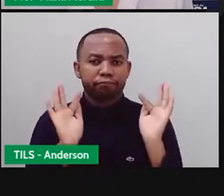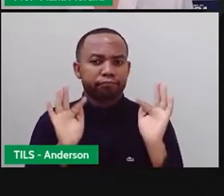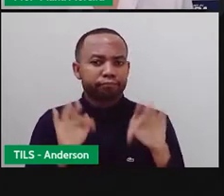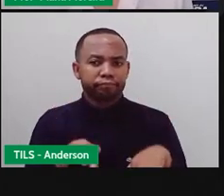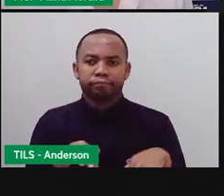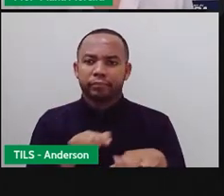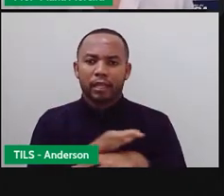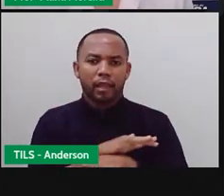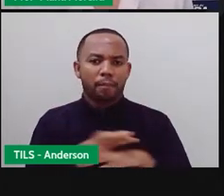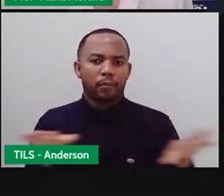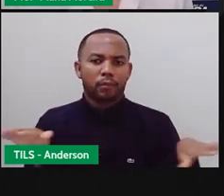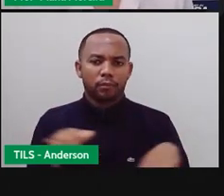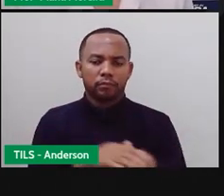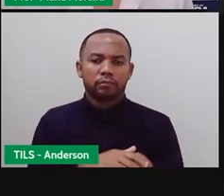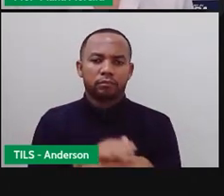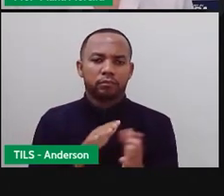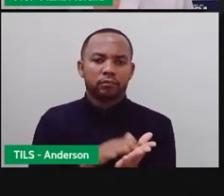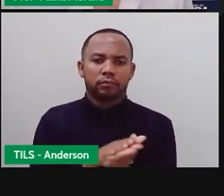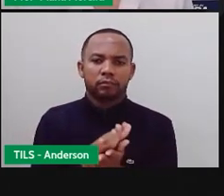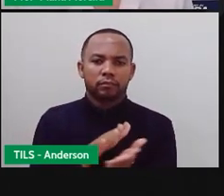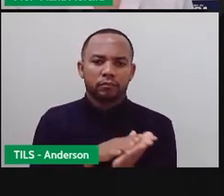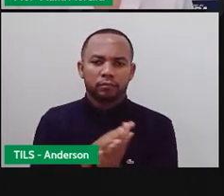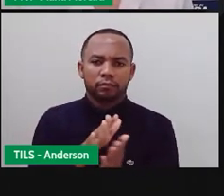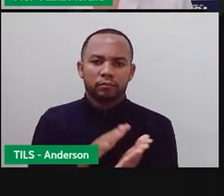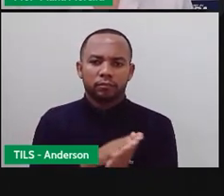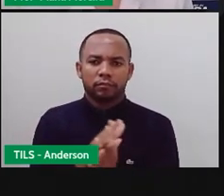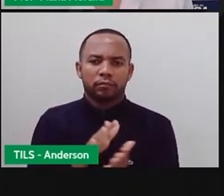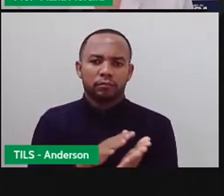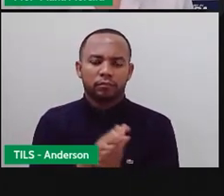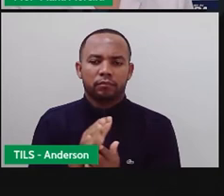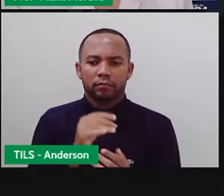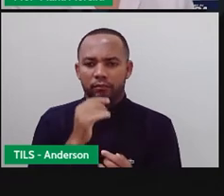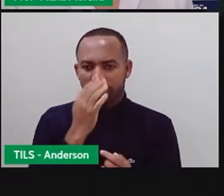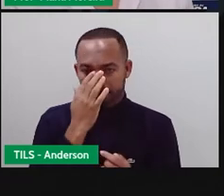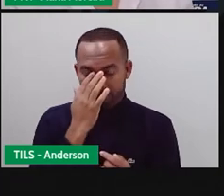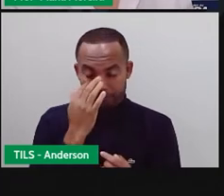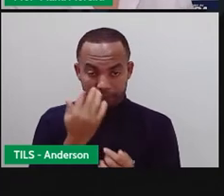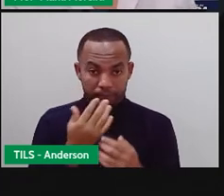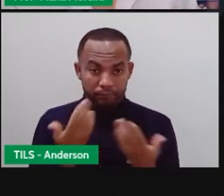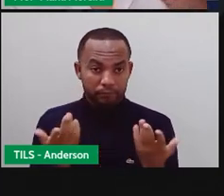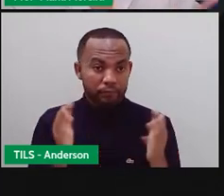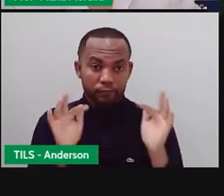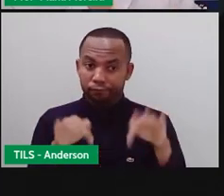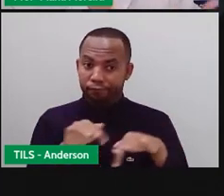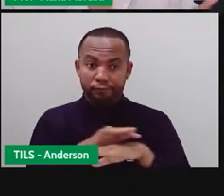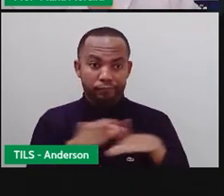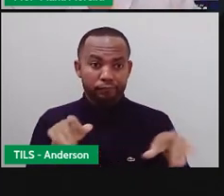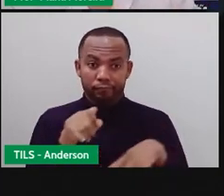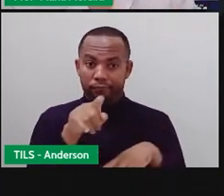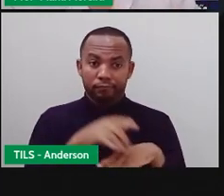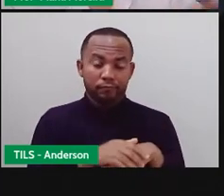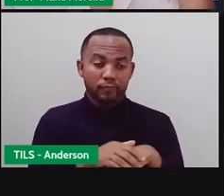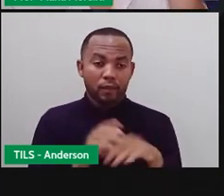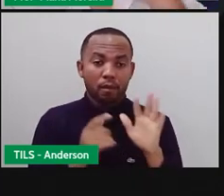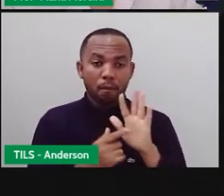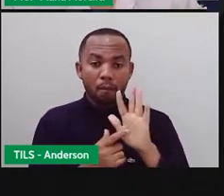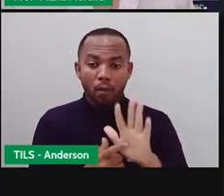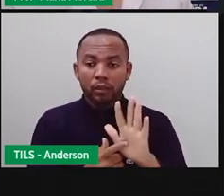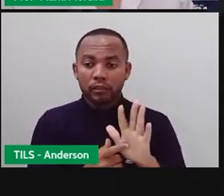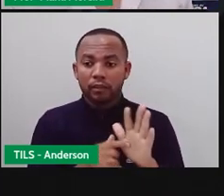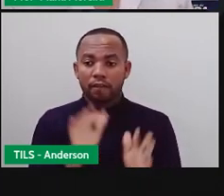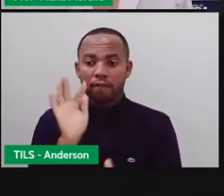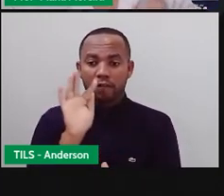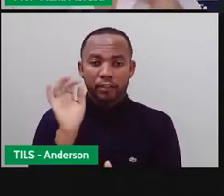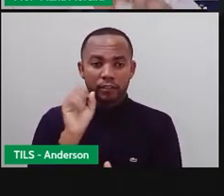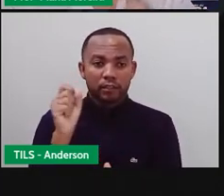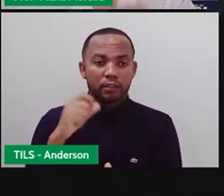produzir as suas edições impressas, não isso? Então, passando aí para vocês para mostrar o seguinte. Feira tem